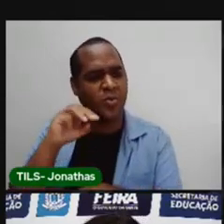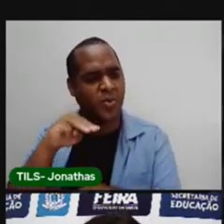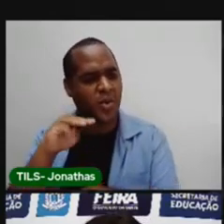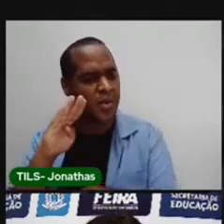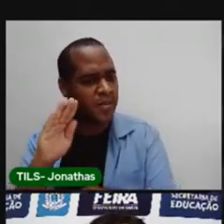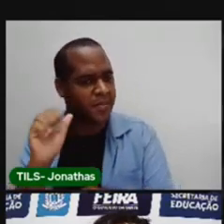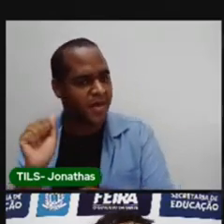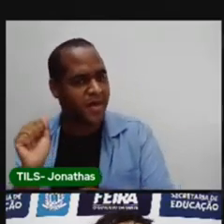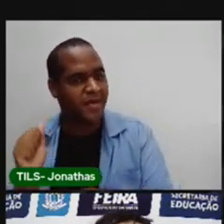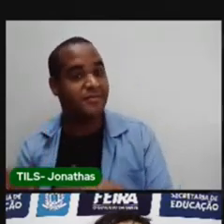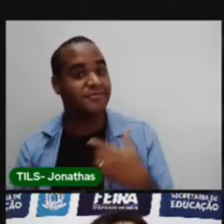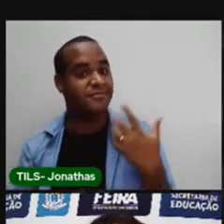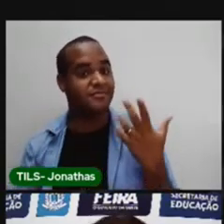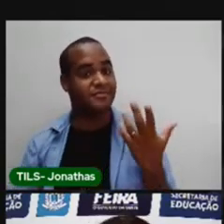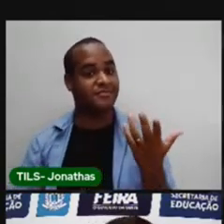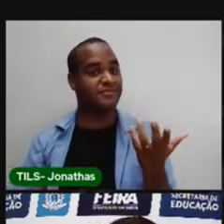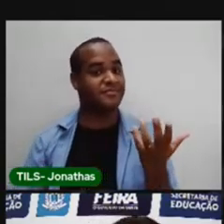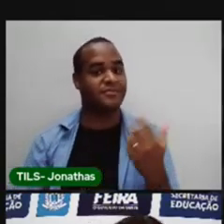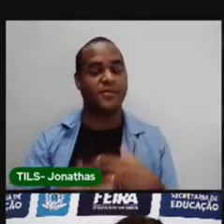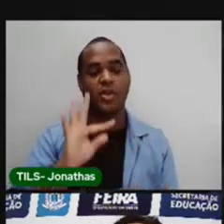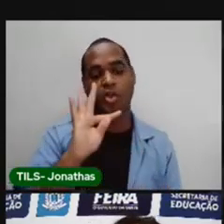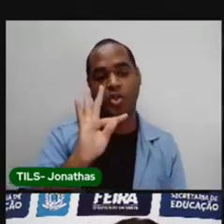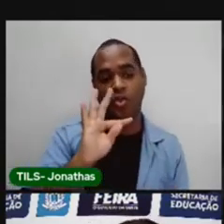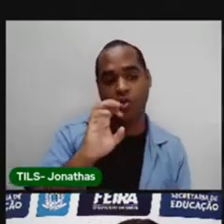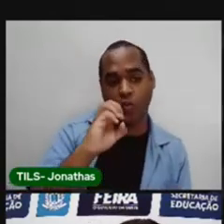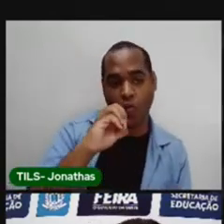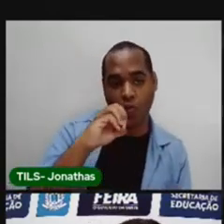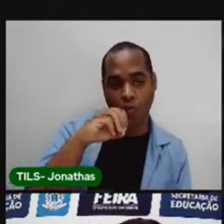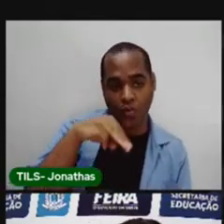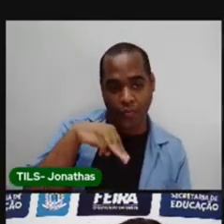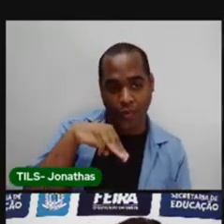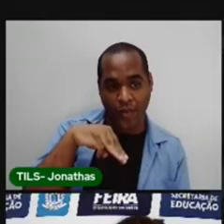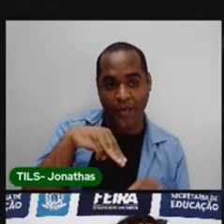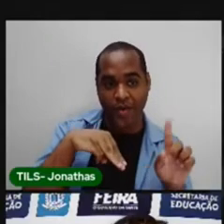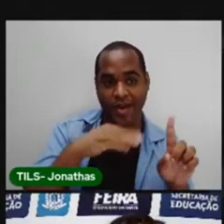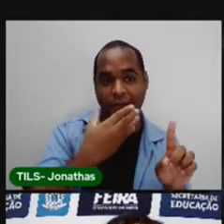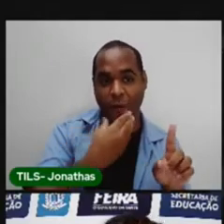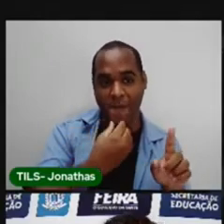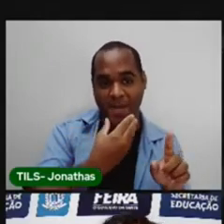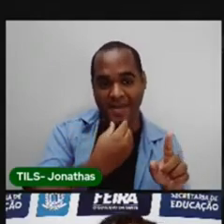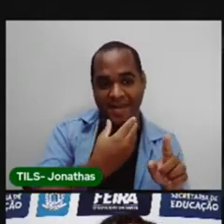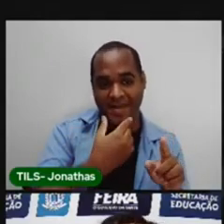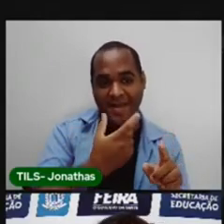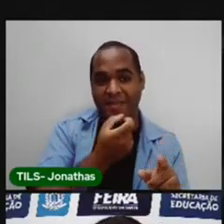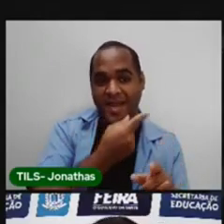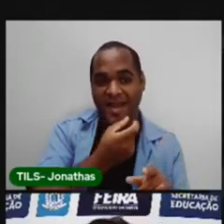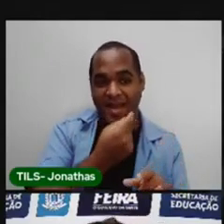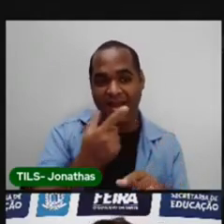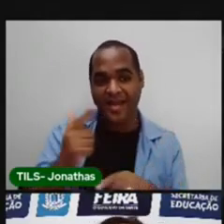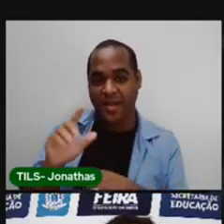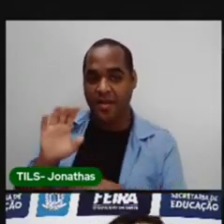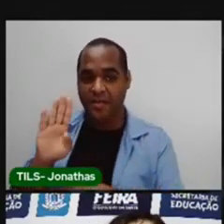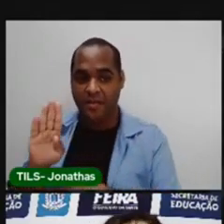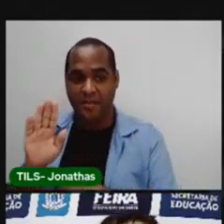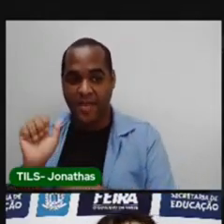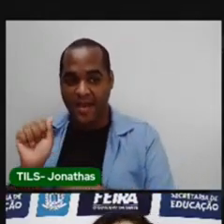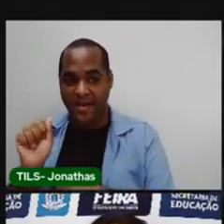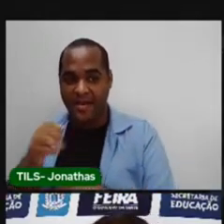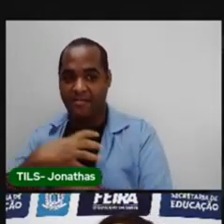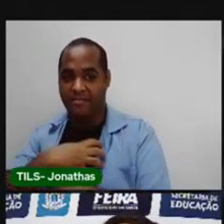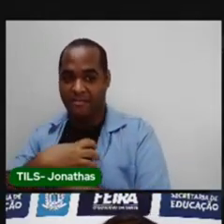A Pró explica. Tom de tom cavaltante e o Bá de Bahia.